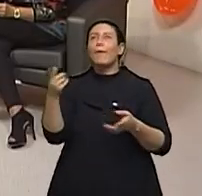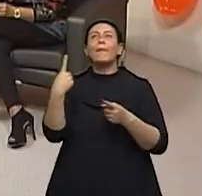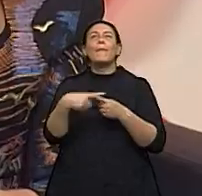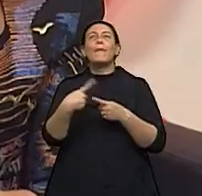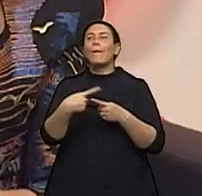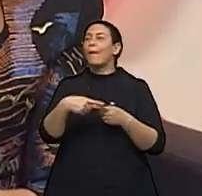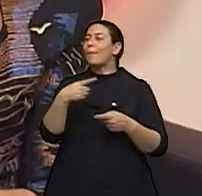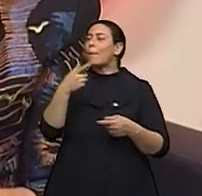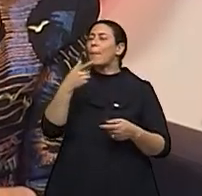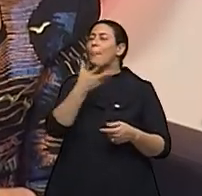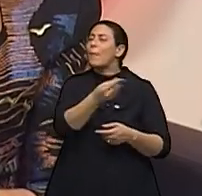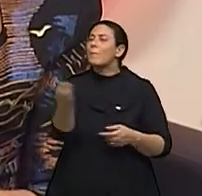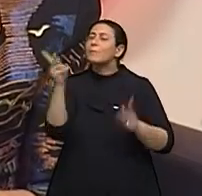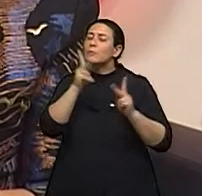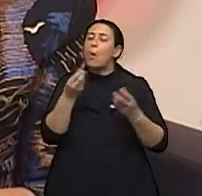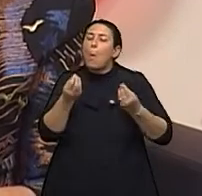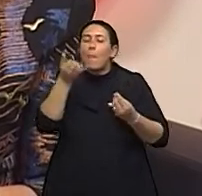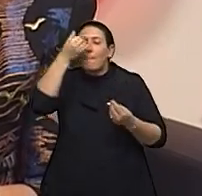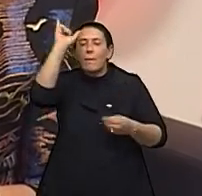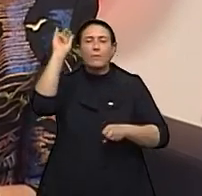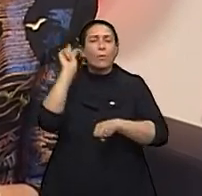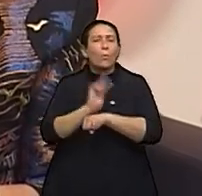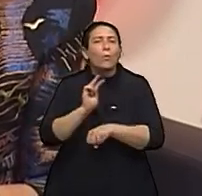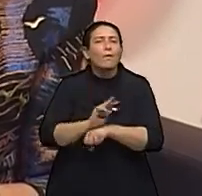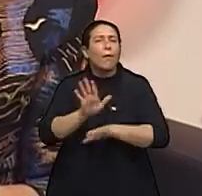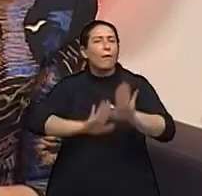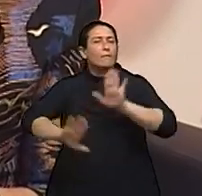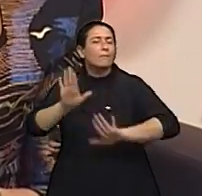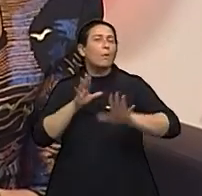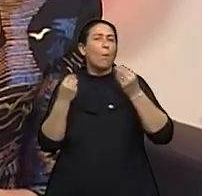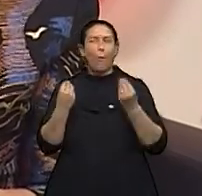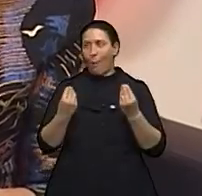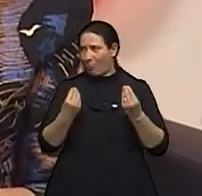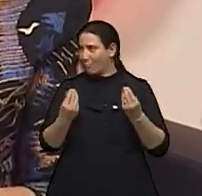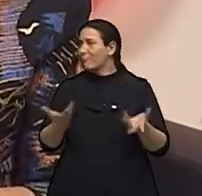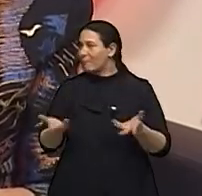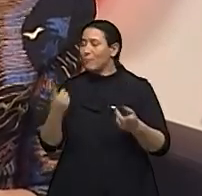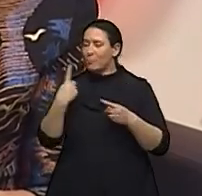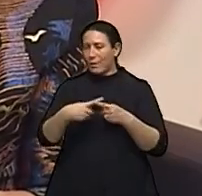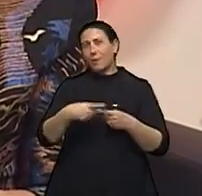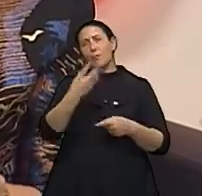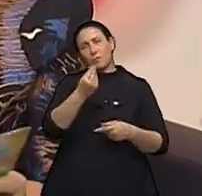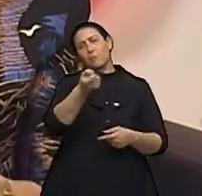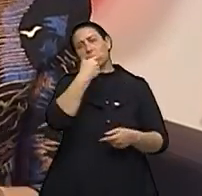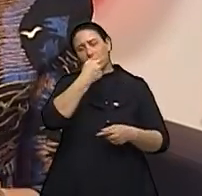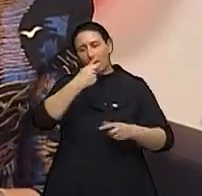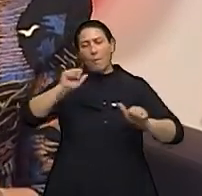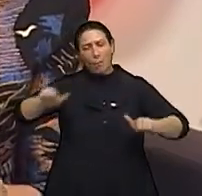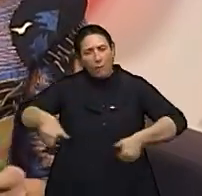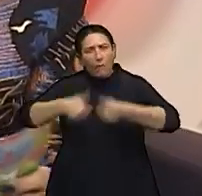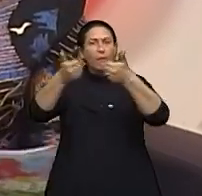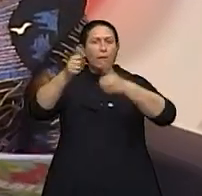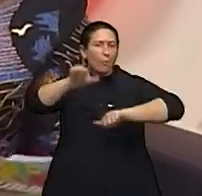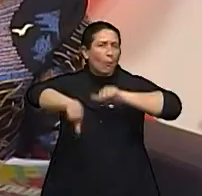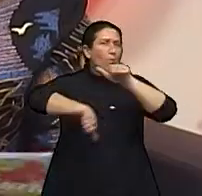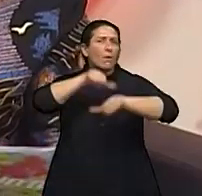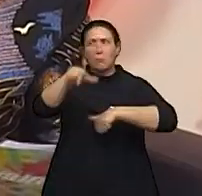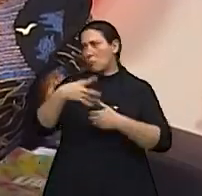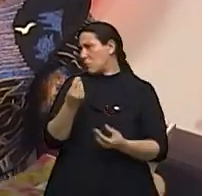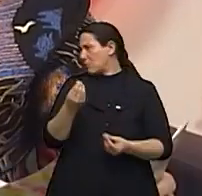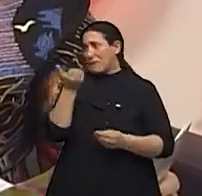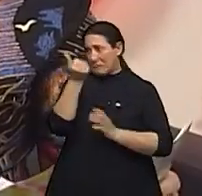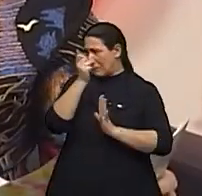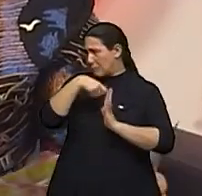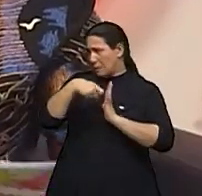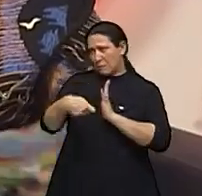casos, quando detectados, tem o atendimento, nós estamos vendo, até as medicações, é claro que vão se modernizando. Falando em medicina, em seis meses as